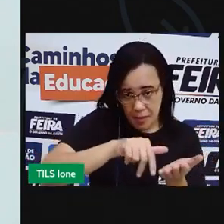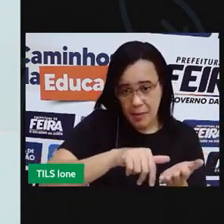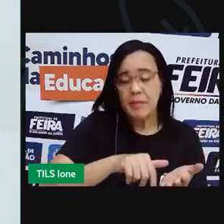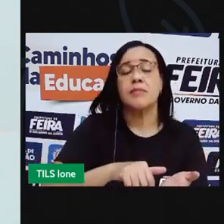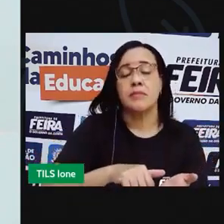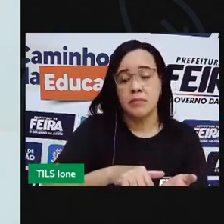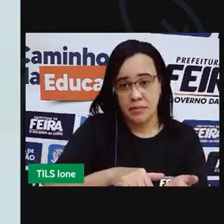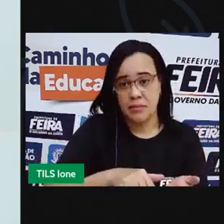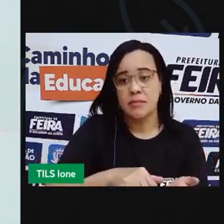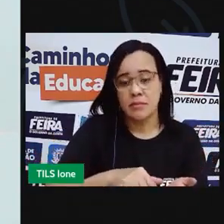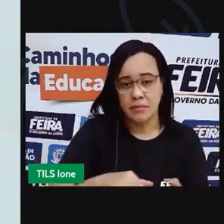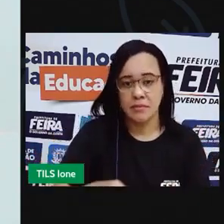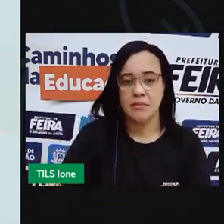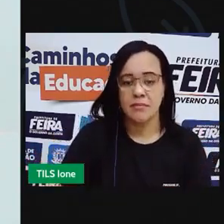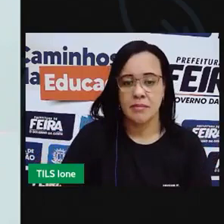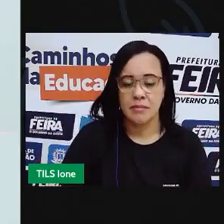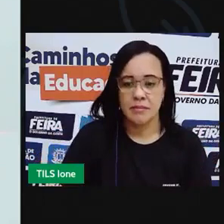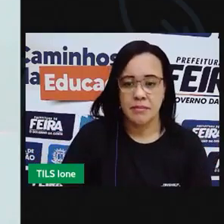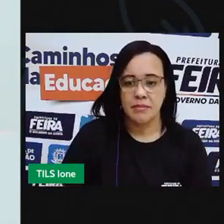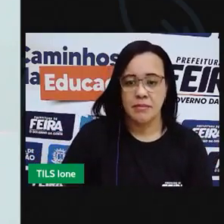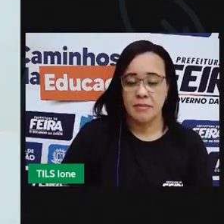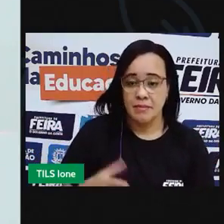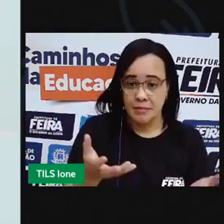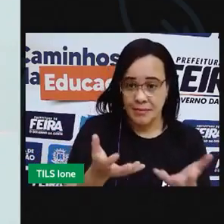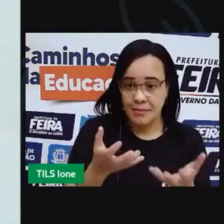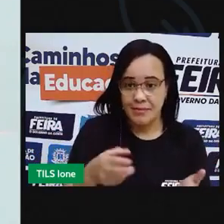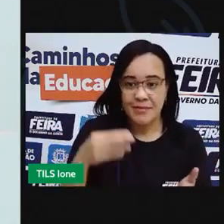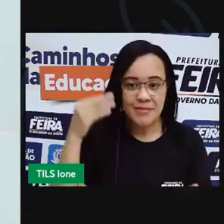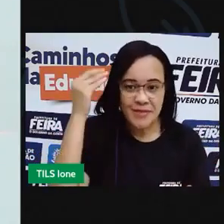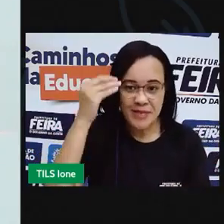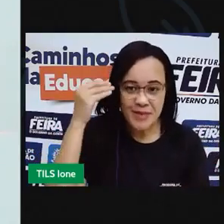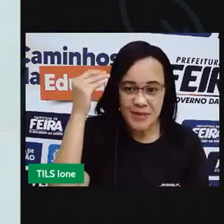que os outros eu quero fazer uma experiência com você